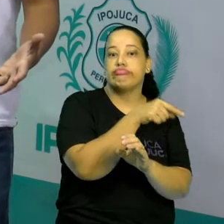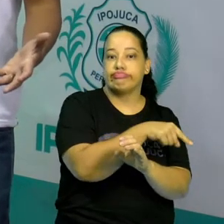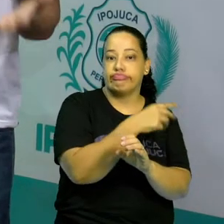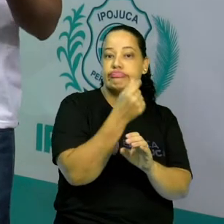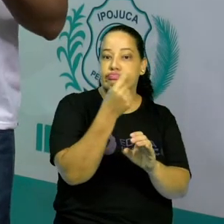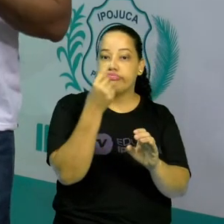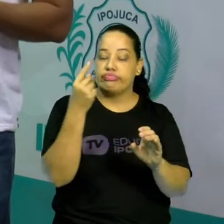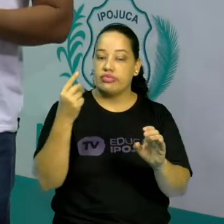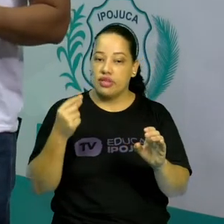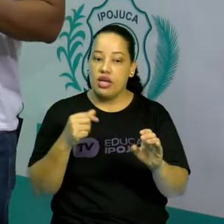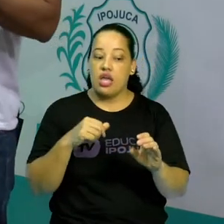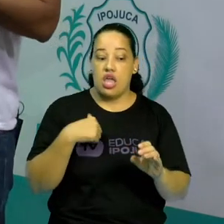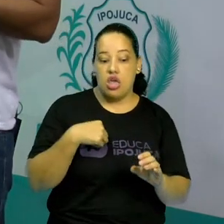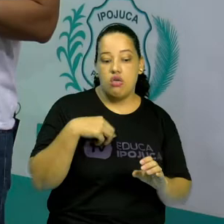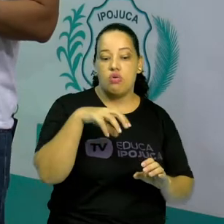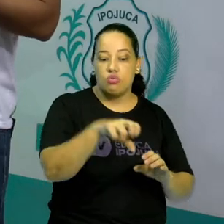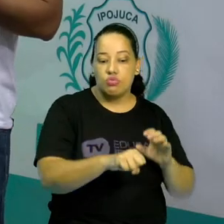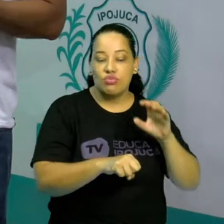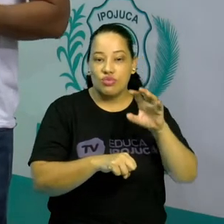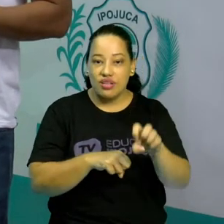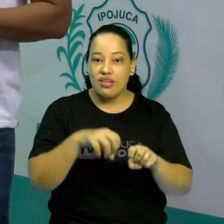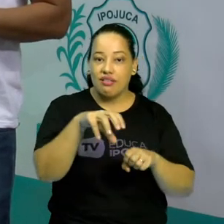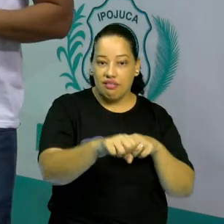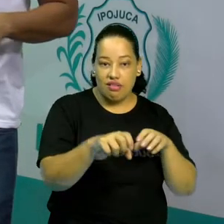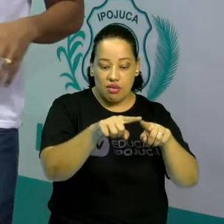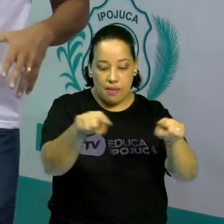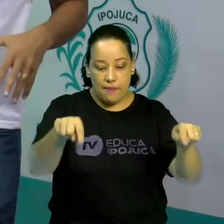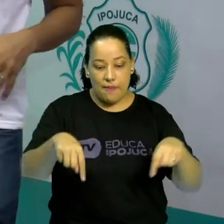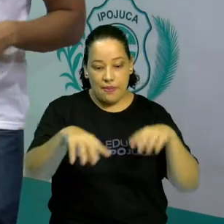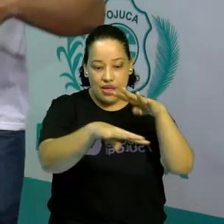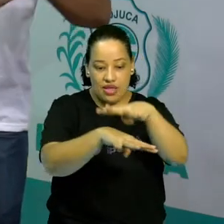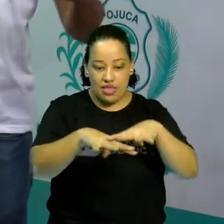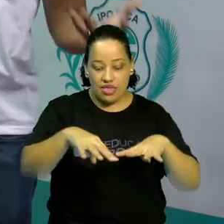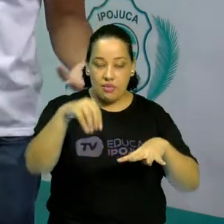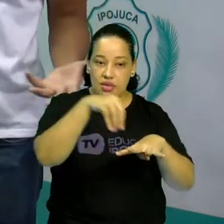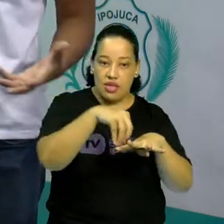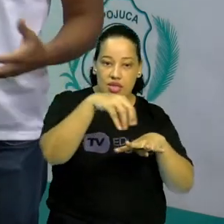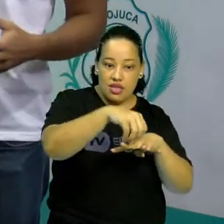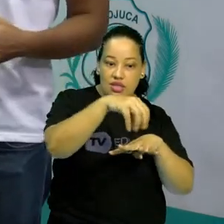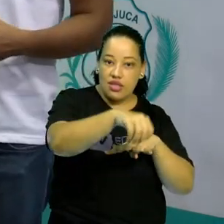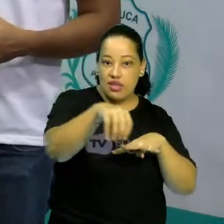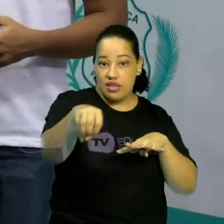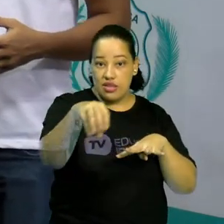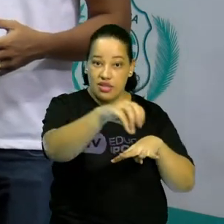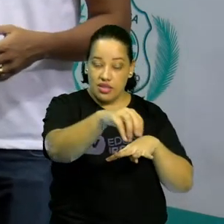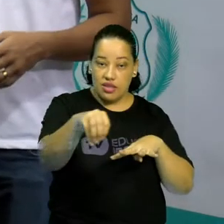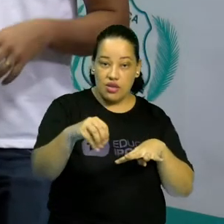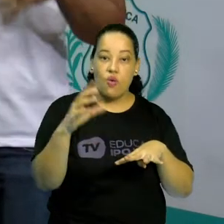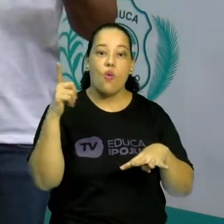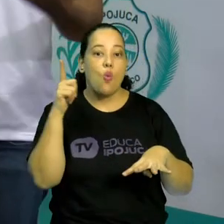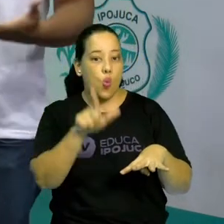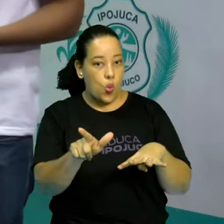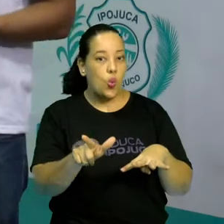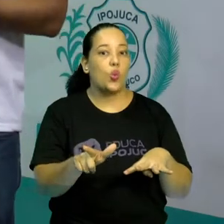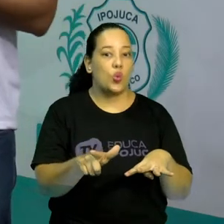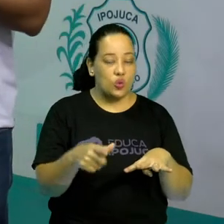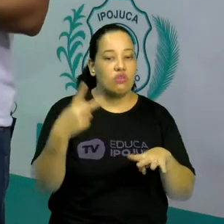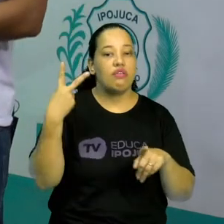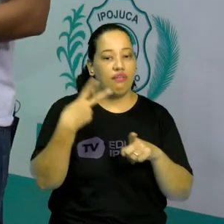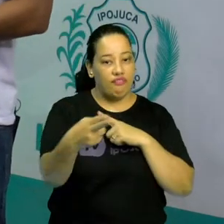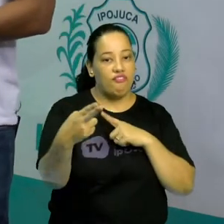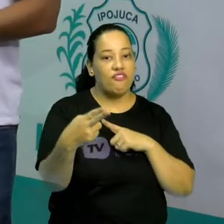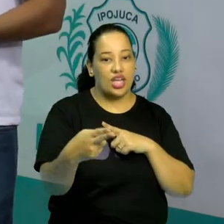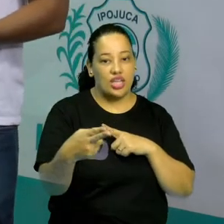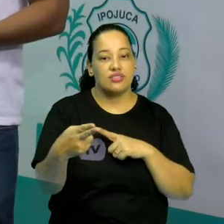adversário, né? Então, o jogador que conseguir capturar primeiro o máximo de peças possíveis do adversário